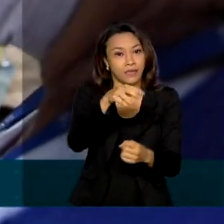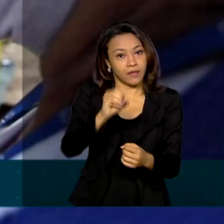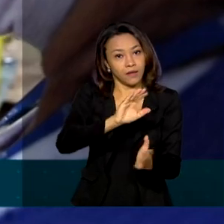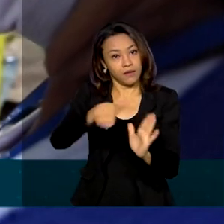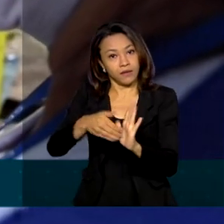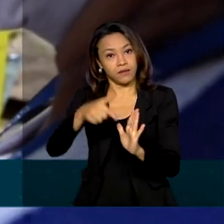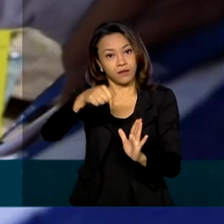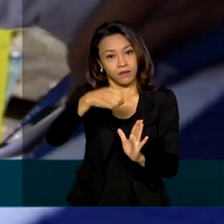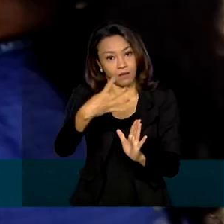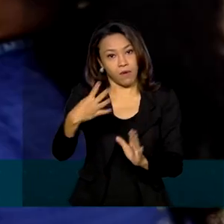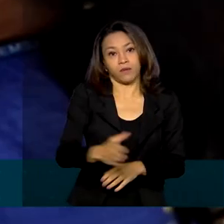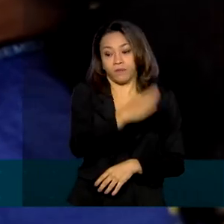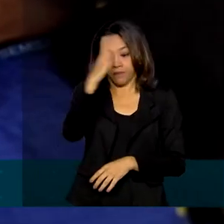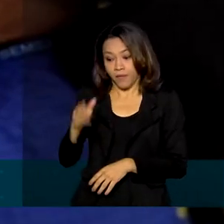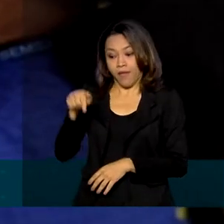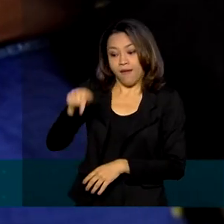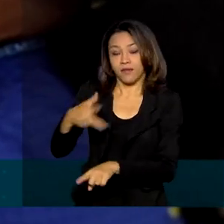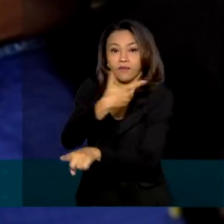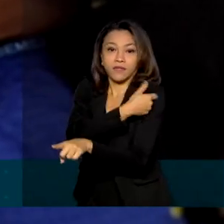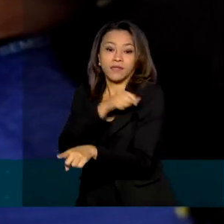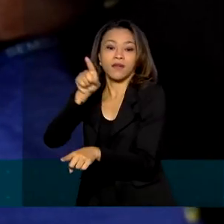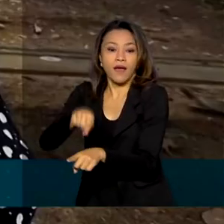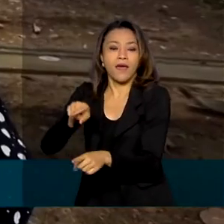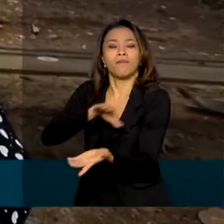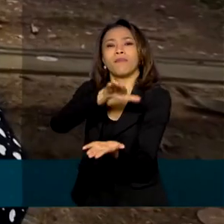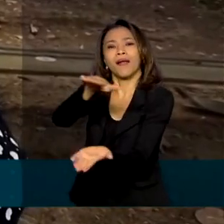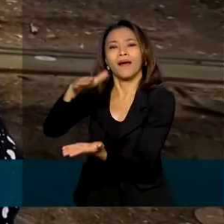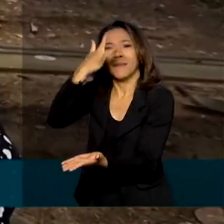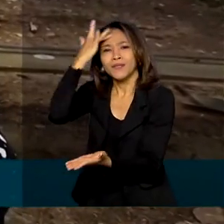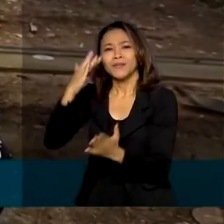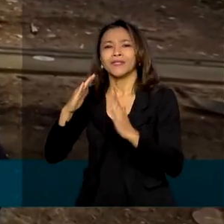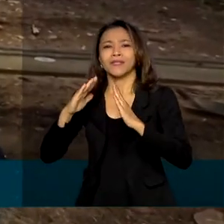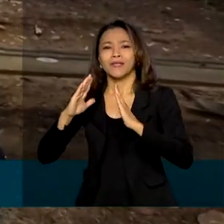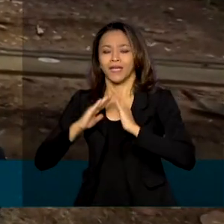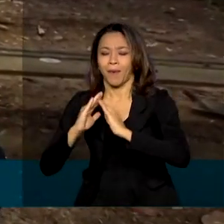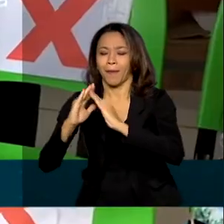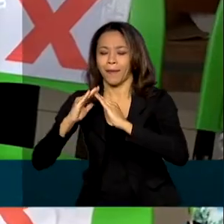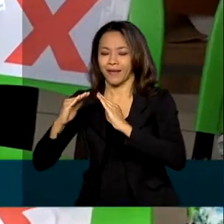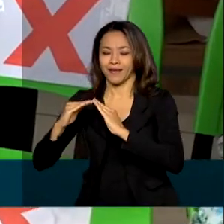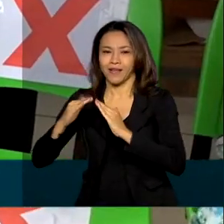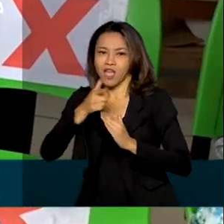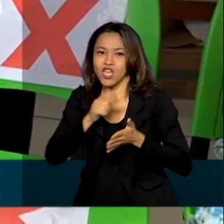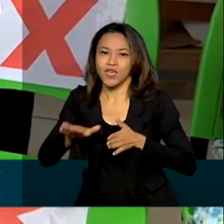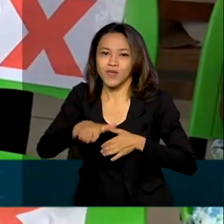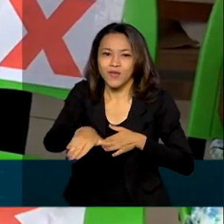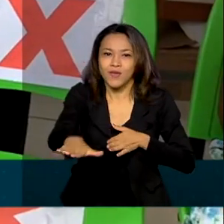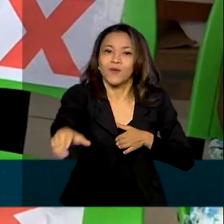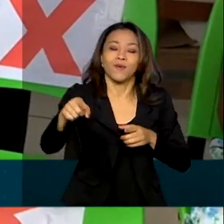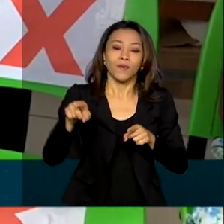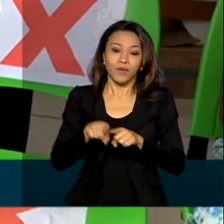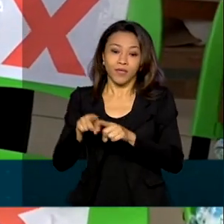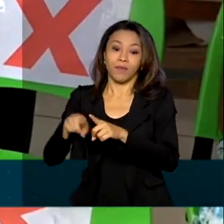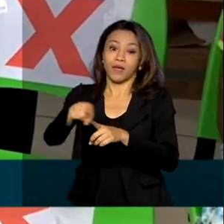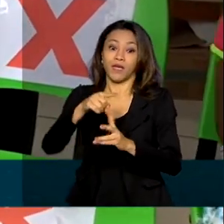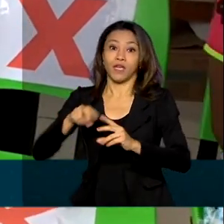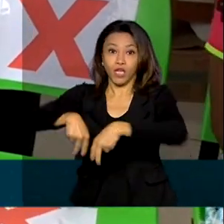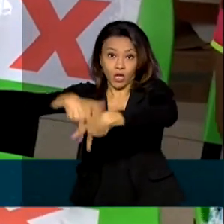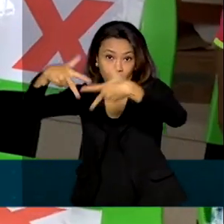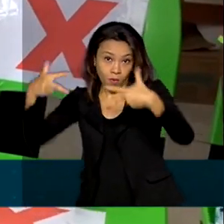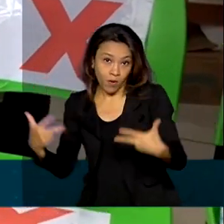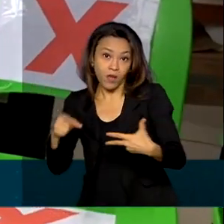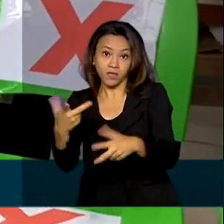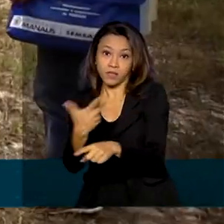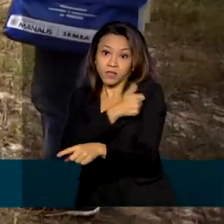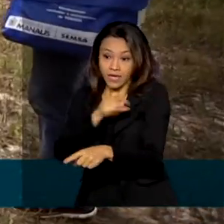a vacina da Fiocruz contempla comunidades ribeirinhas e quilombolas com a primeira dose. A escolha foi feita considerando que